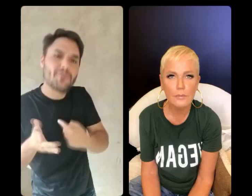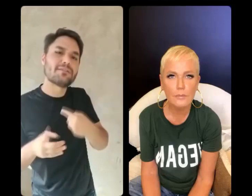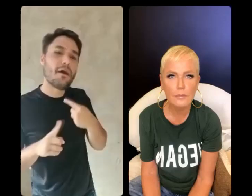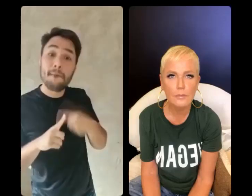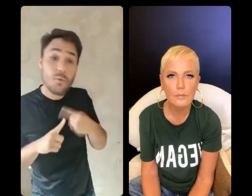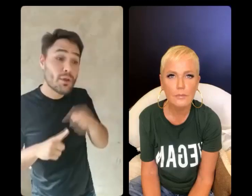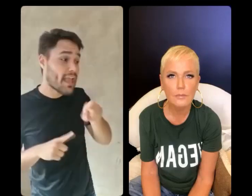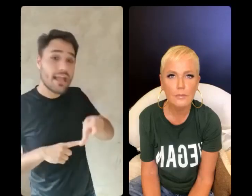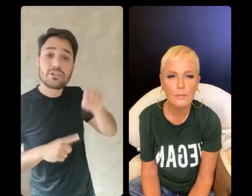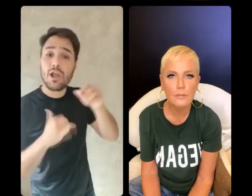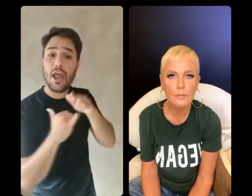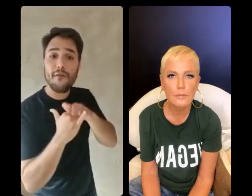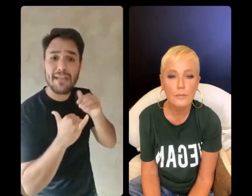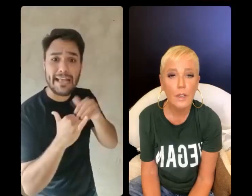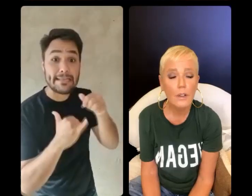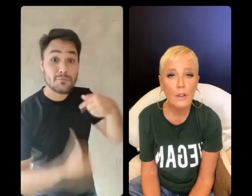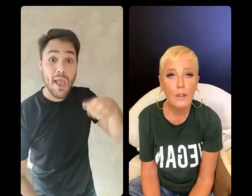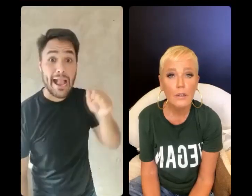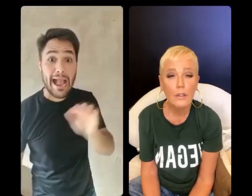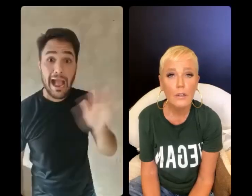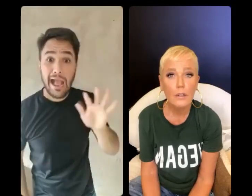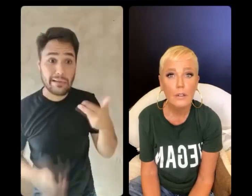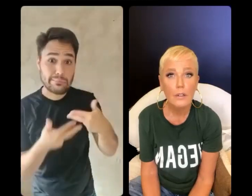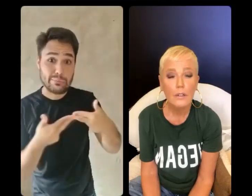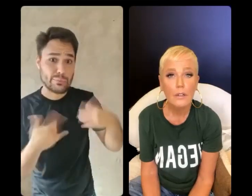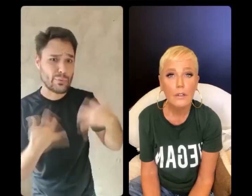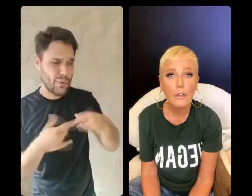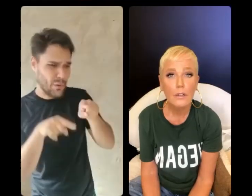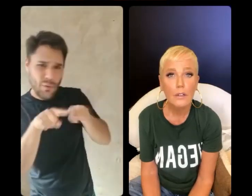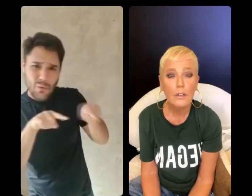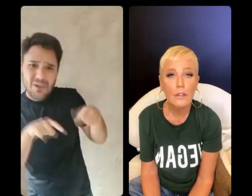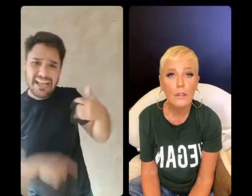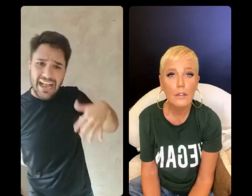veganismo é caro. Porquê o veganismo é muito caro, né?